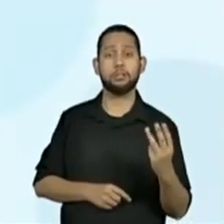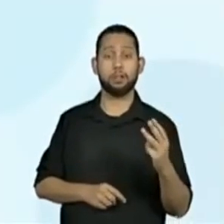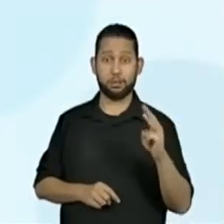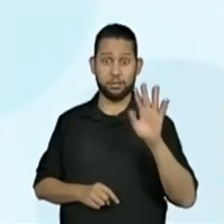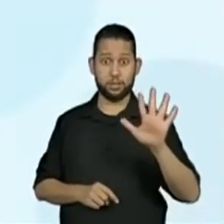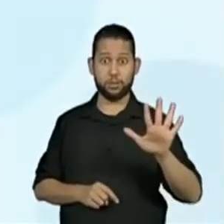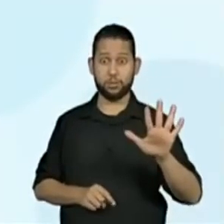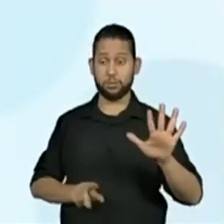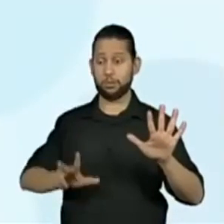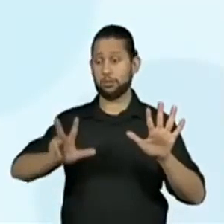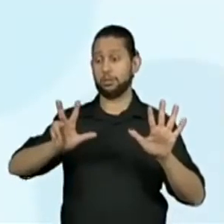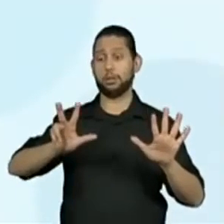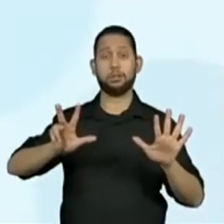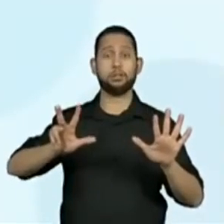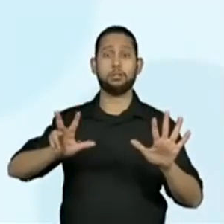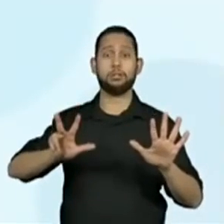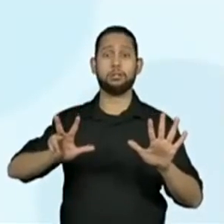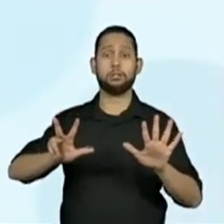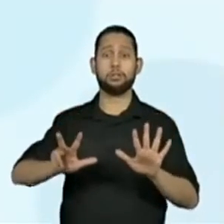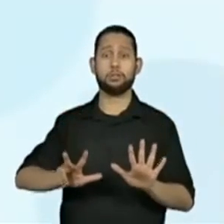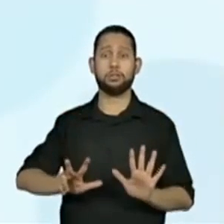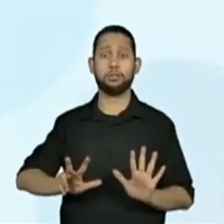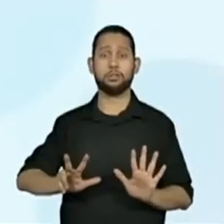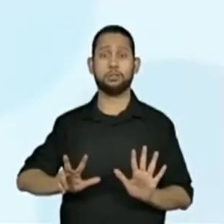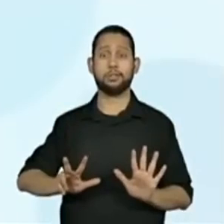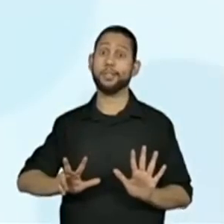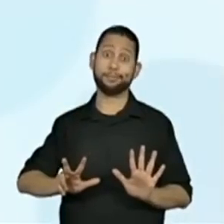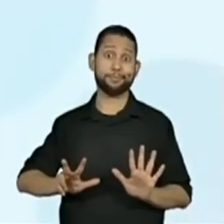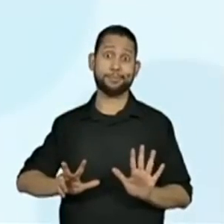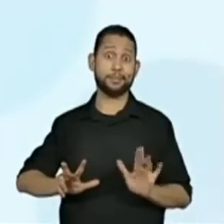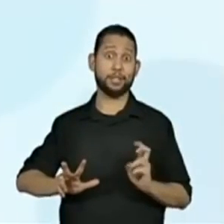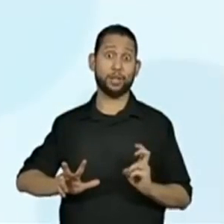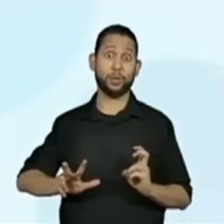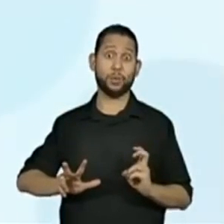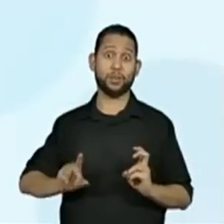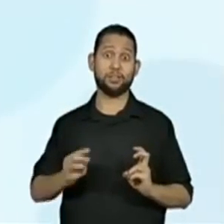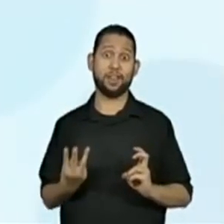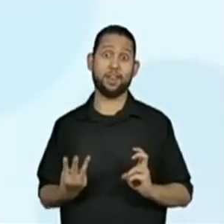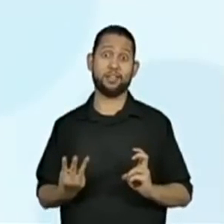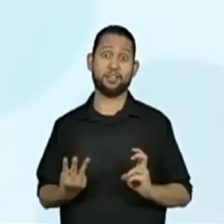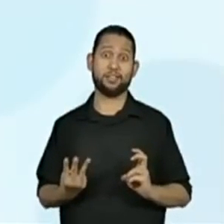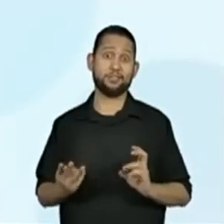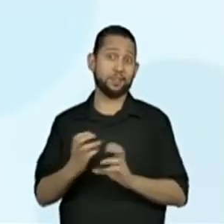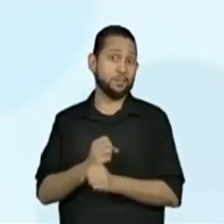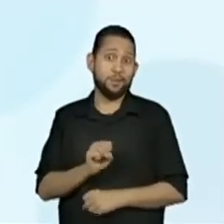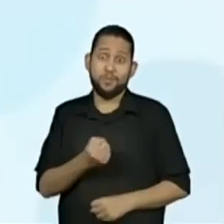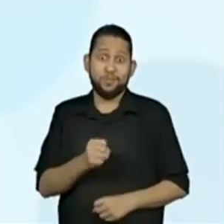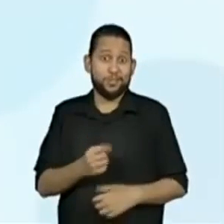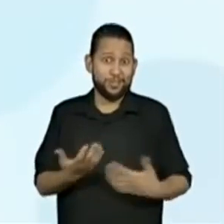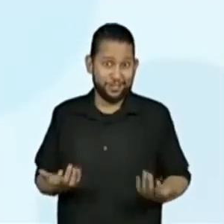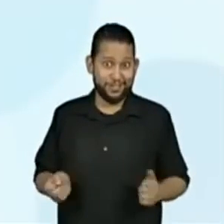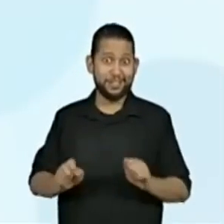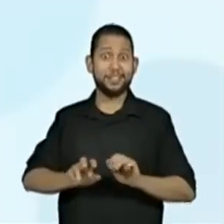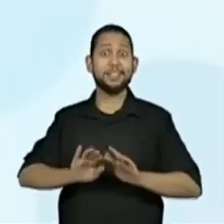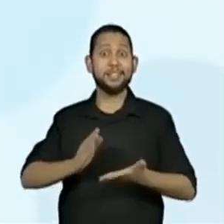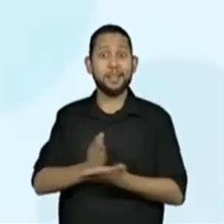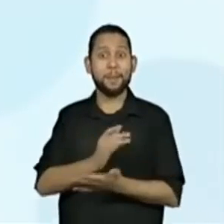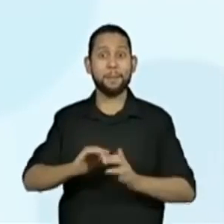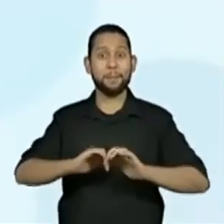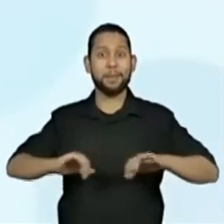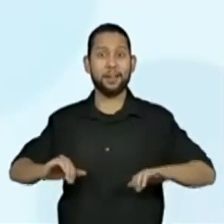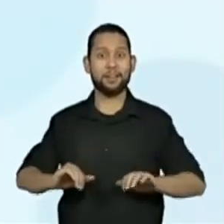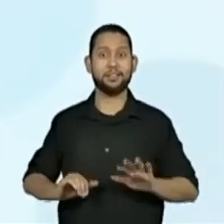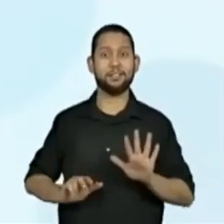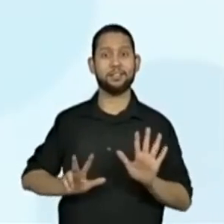5 mais 3. Então, eu transformei a minha soma 15 mais 8 em 10 mais 5